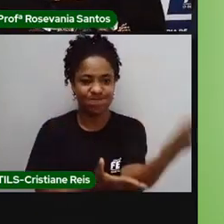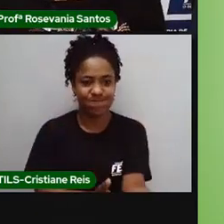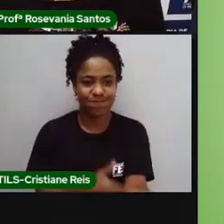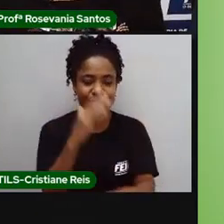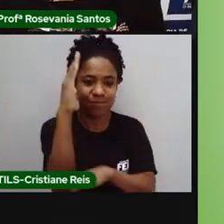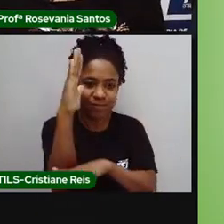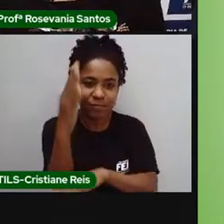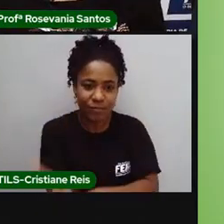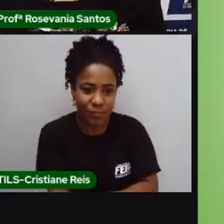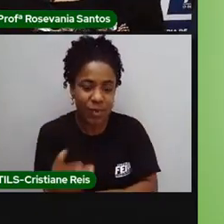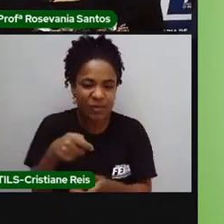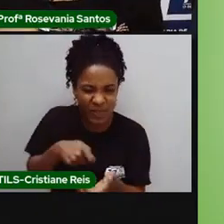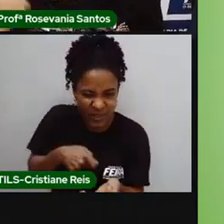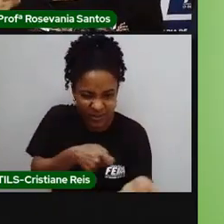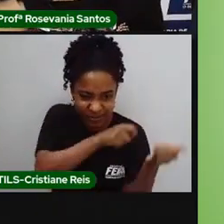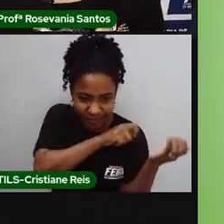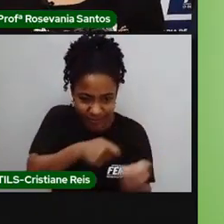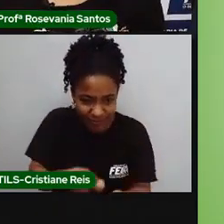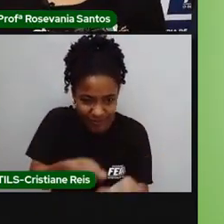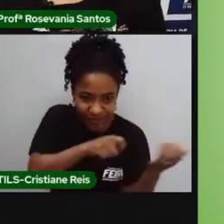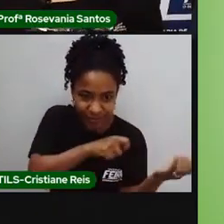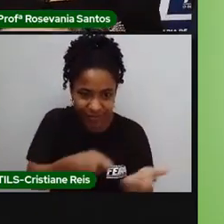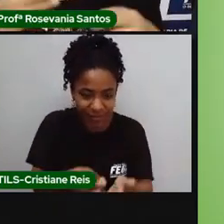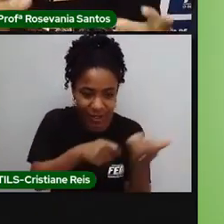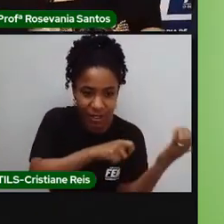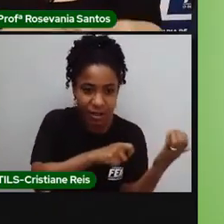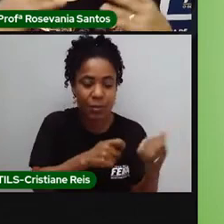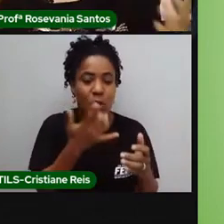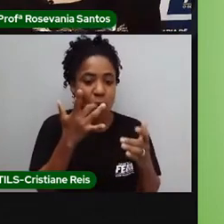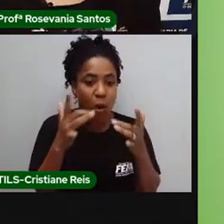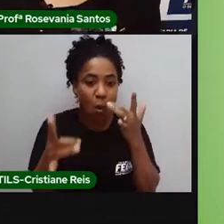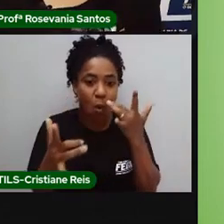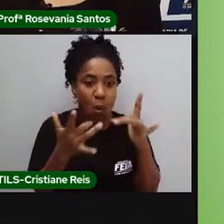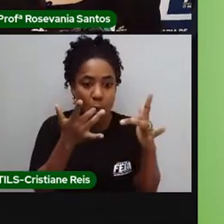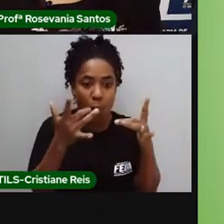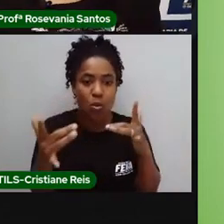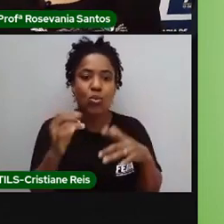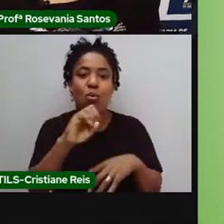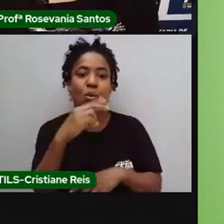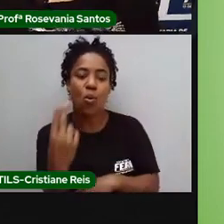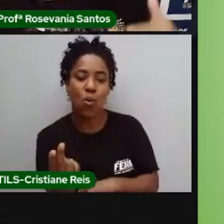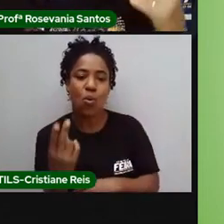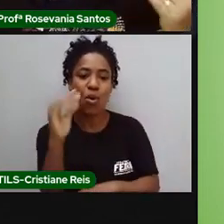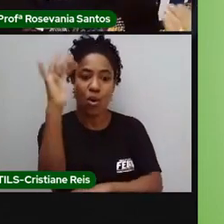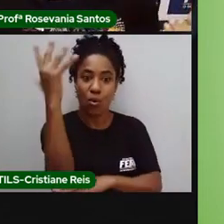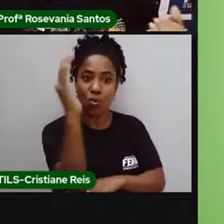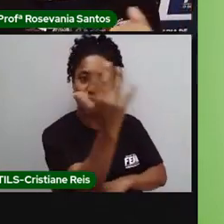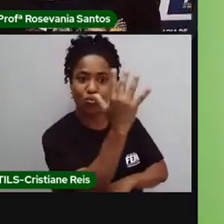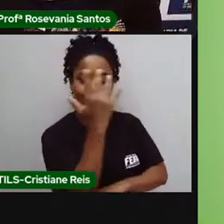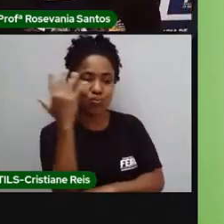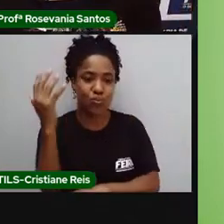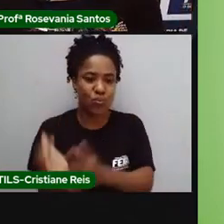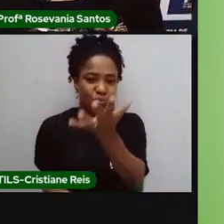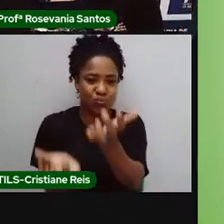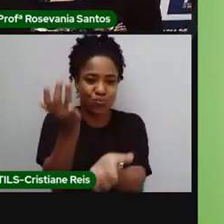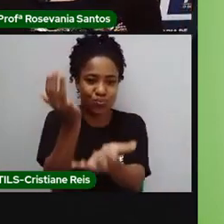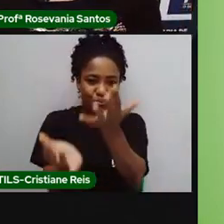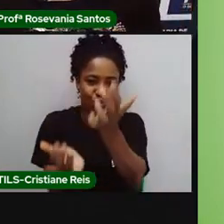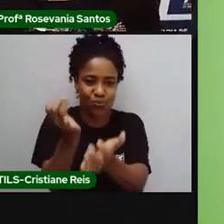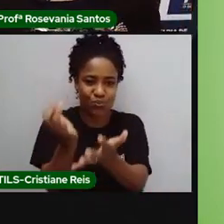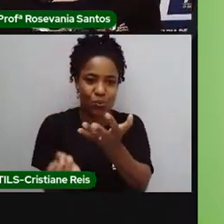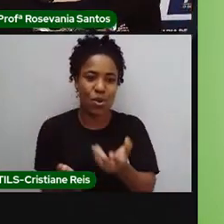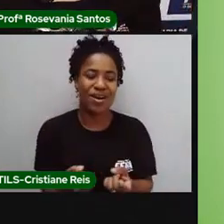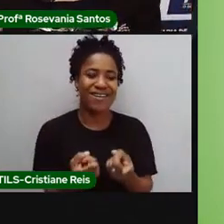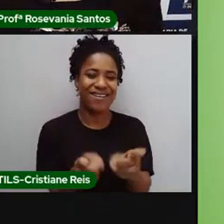a gente tem também o carvão, a gente tem uma série de atividades referentes a isso. A parte do petróleo